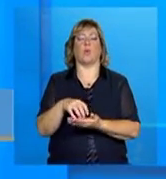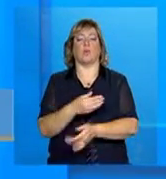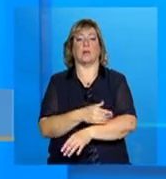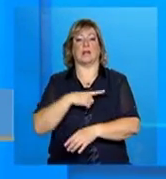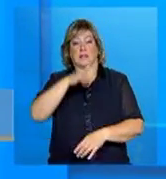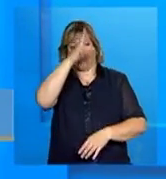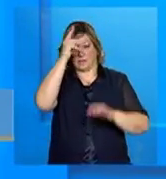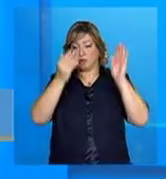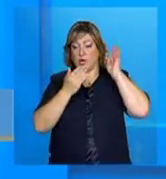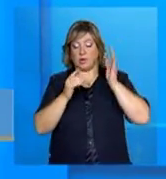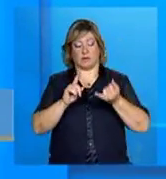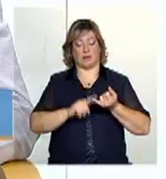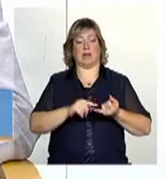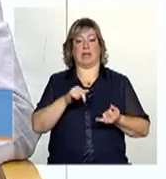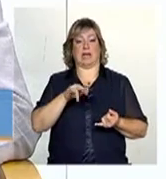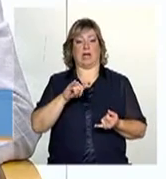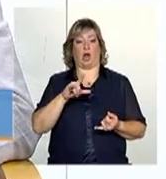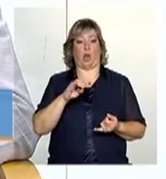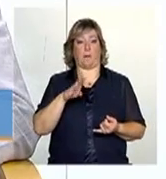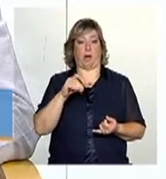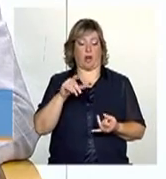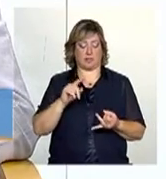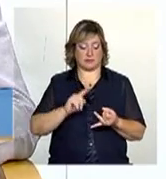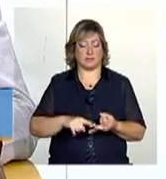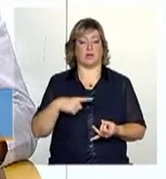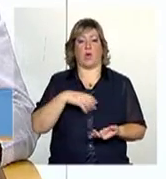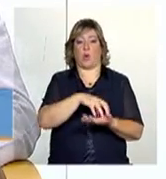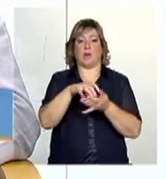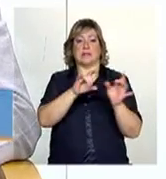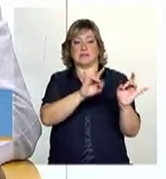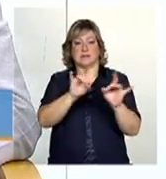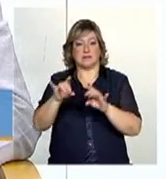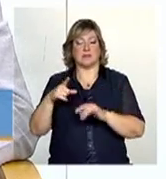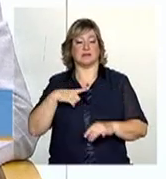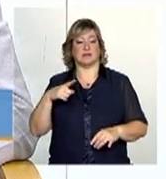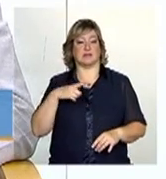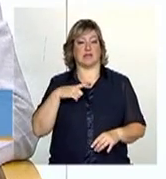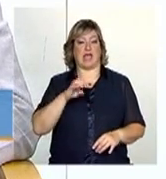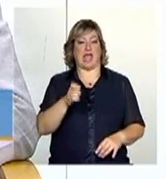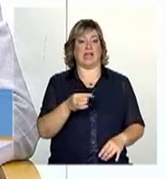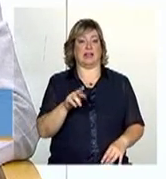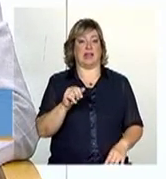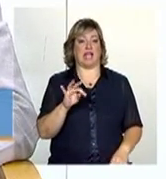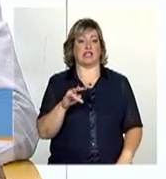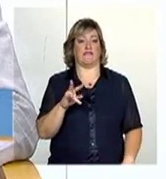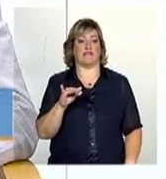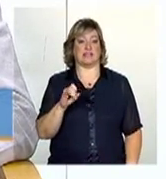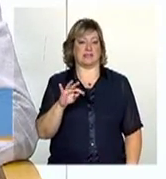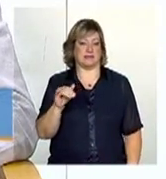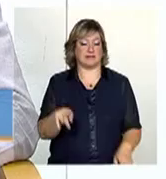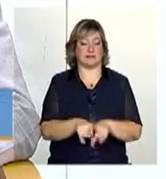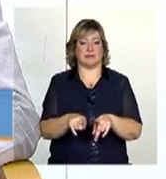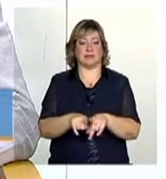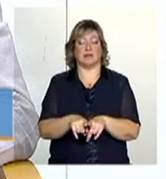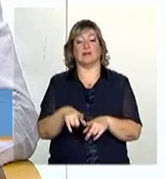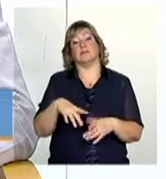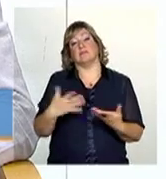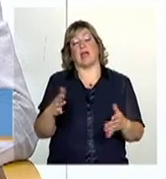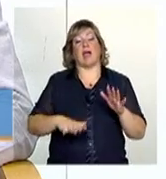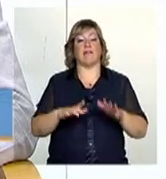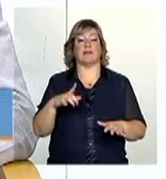Indígenas, quilombolas, extrativistas, grupos específicos, pessoas em situação de rua, pessoas que têm alguma pessoa,